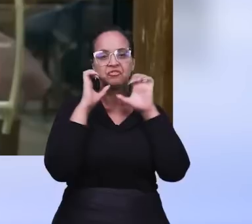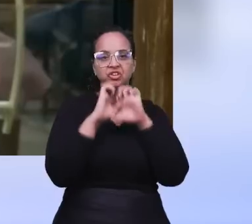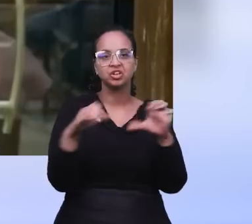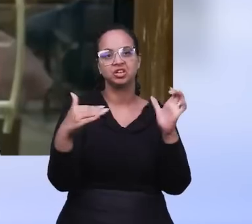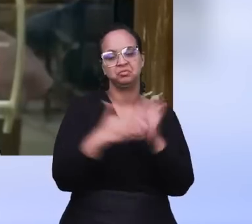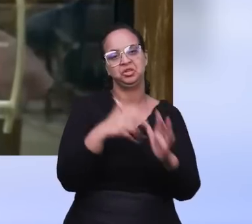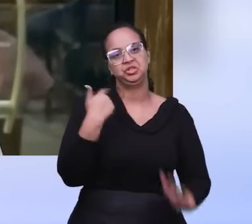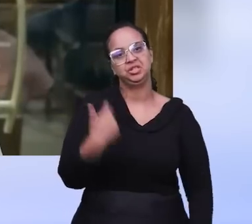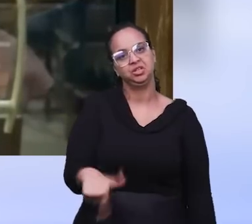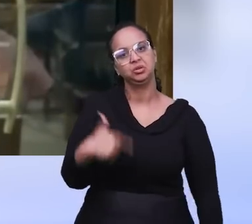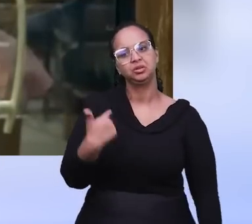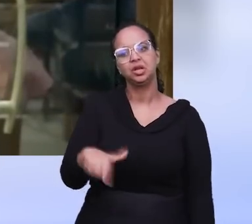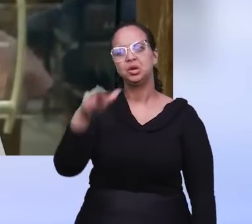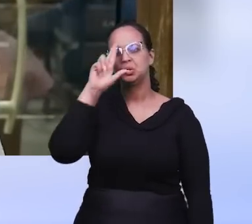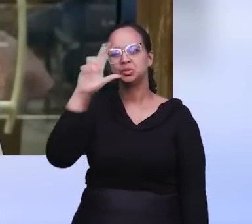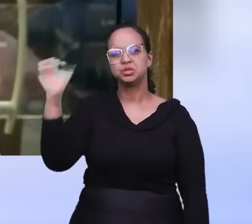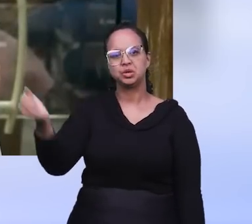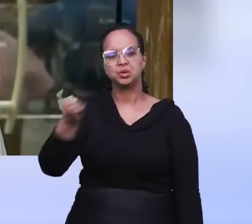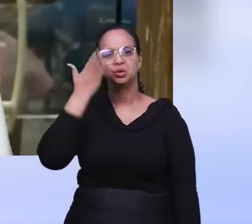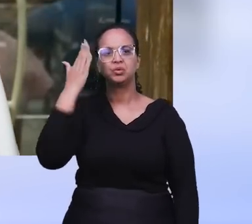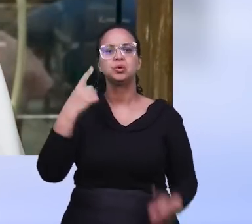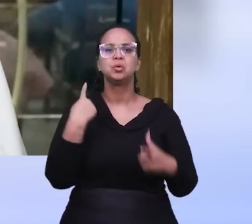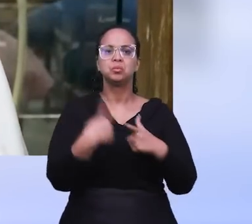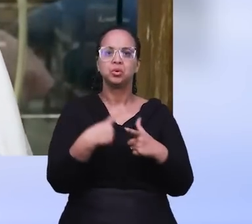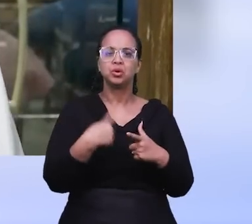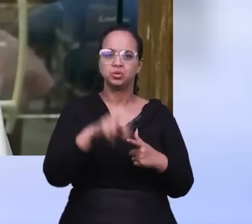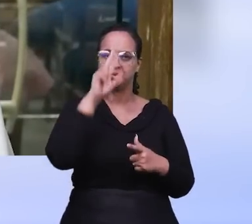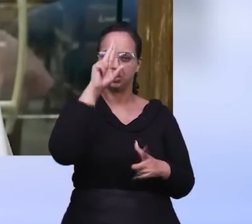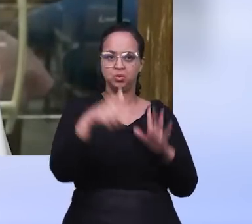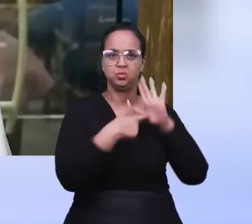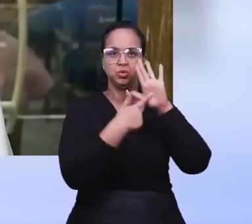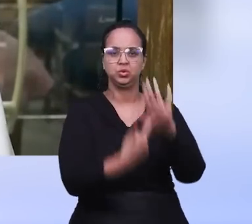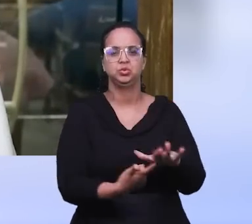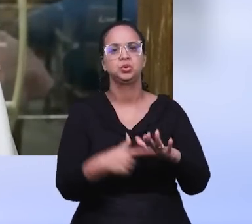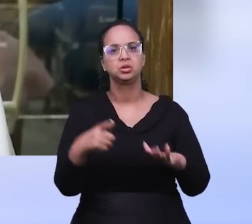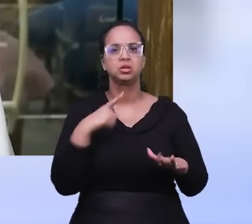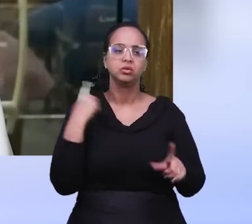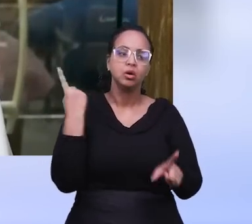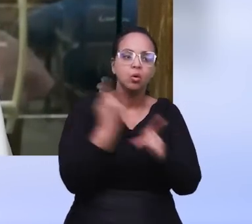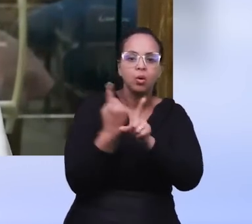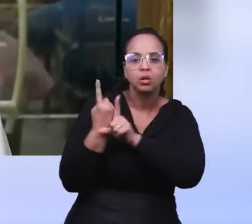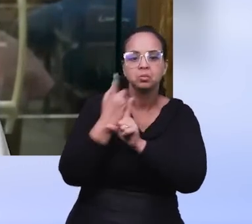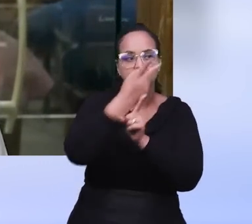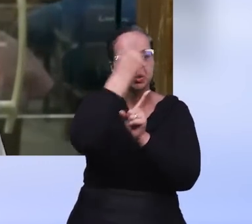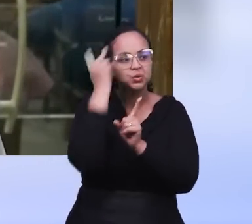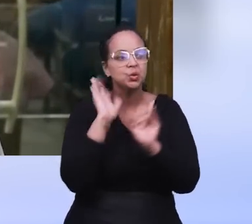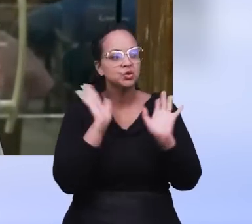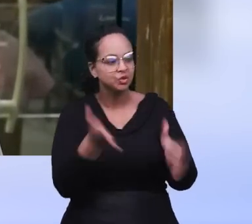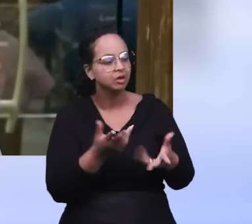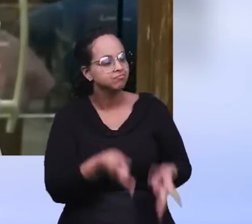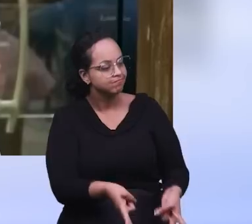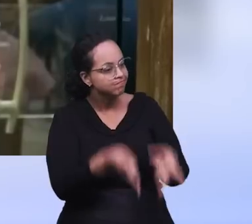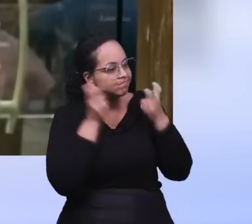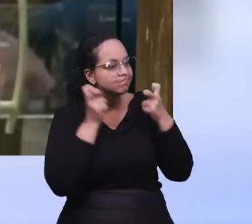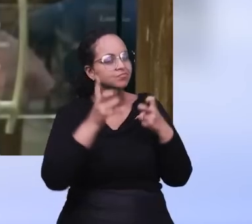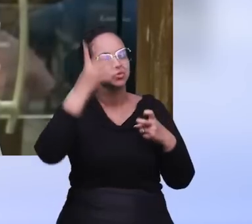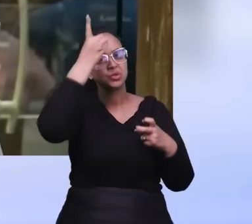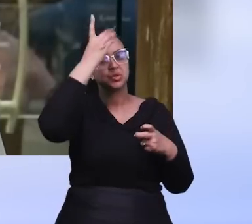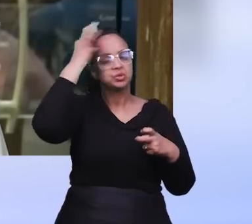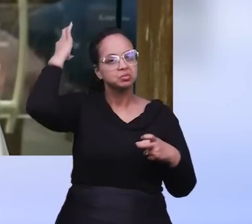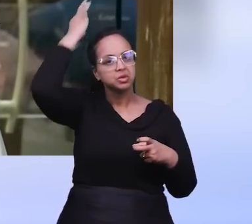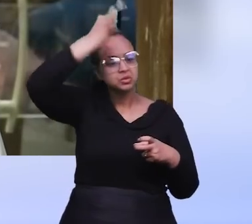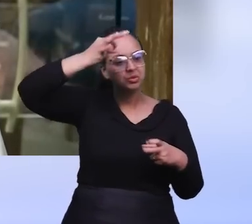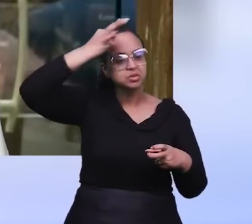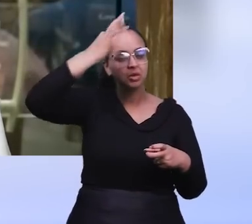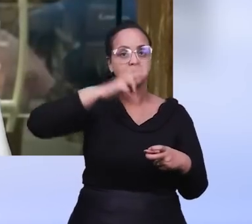que é o Evangelho Sem Fronteiras, o revelou no nosso meio. E naquilo que Deus mostrou, nós encontramos pessoas que se identificaram com os sinais proféticos, com os